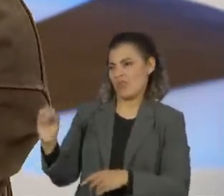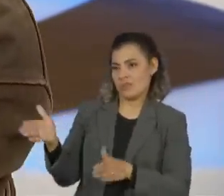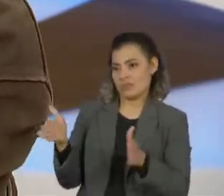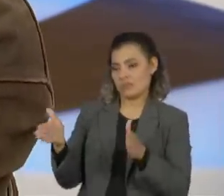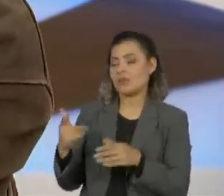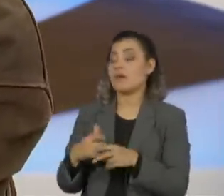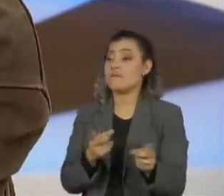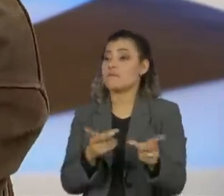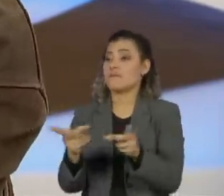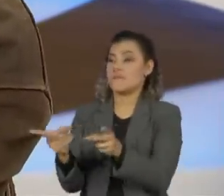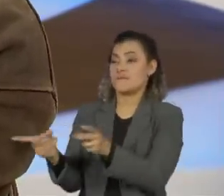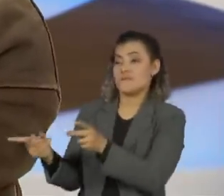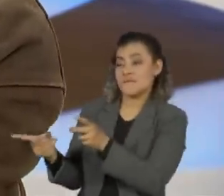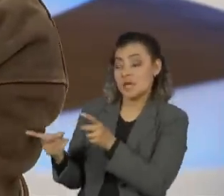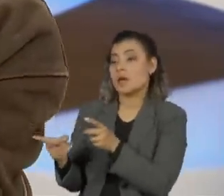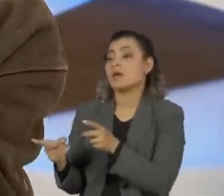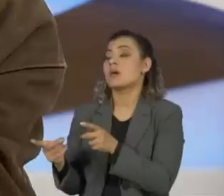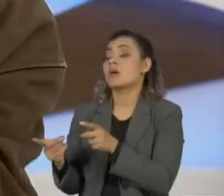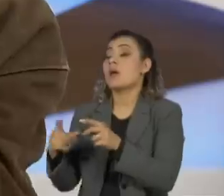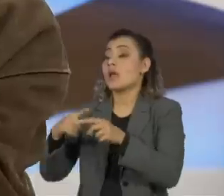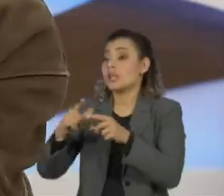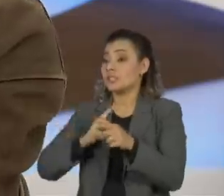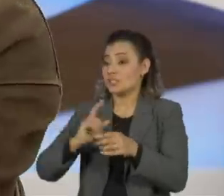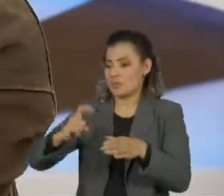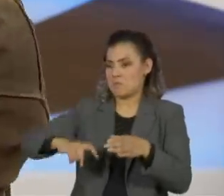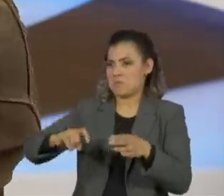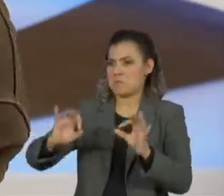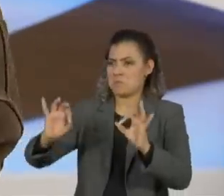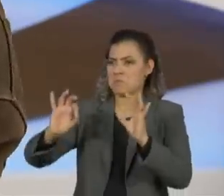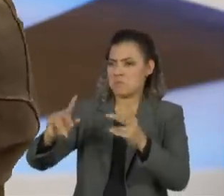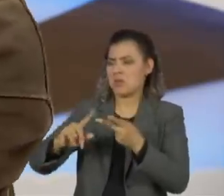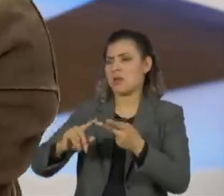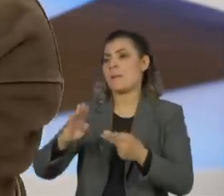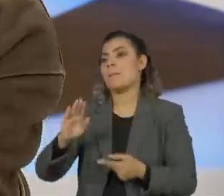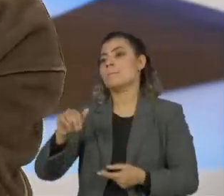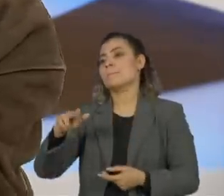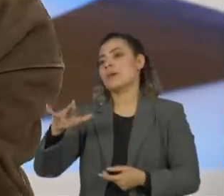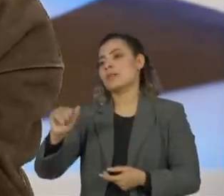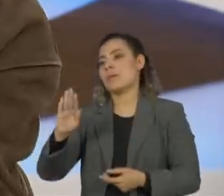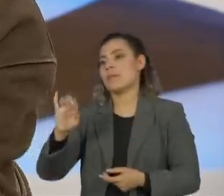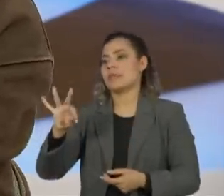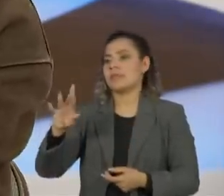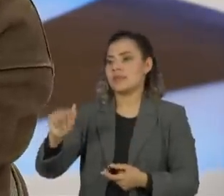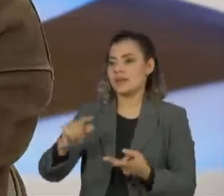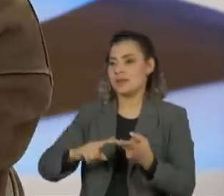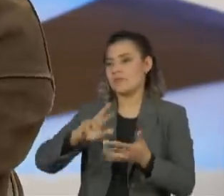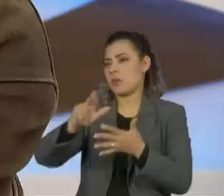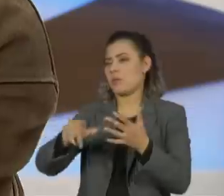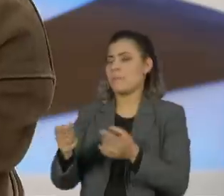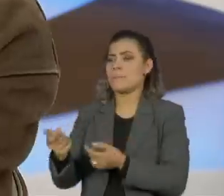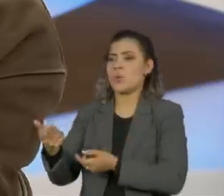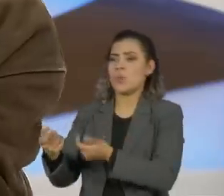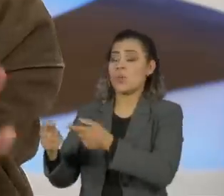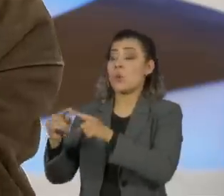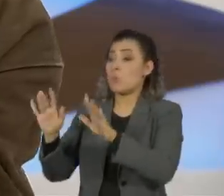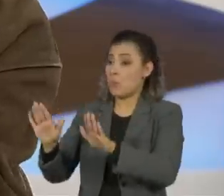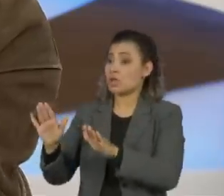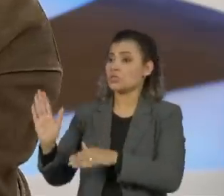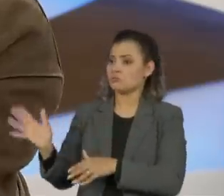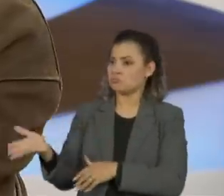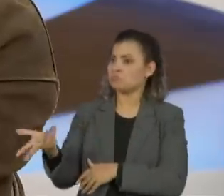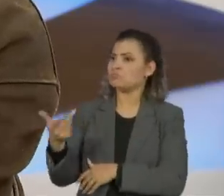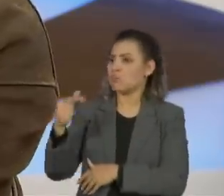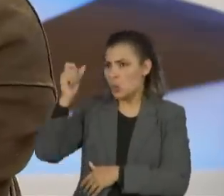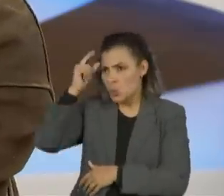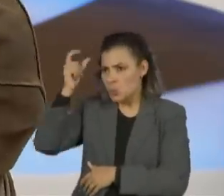a gente vendia, vendia, vendia, e aí você tinha discos chiques, aí tinha Maria Bethânia, que não vendiam muito, mas que eram um arcabouço